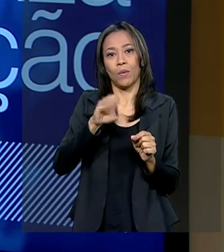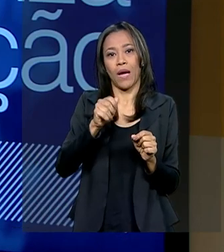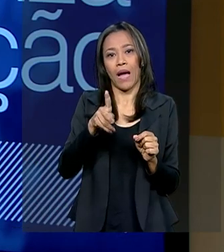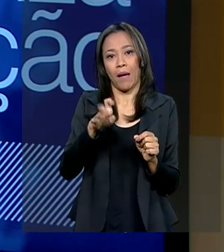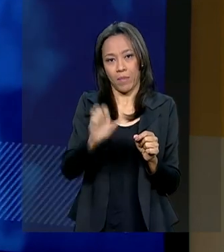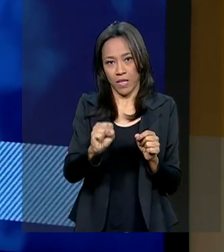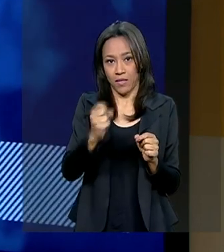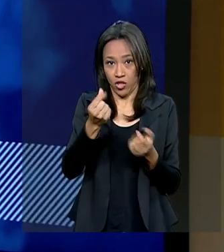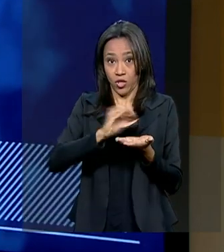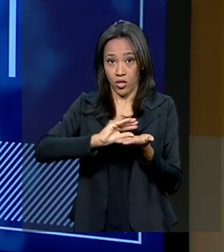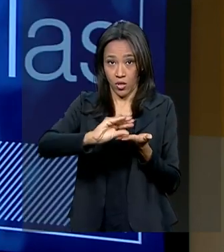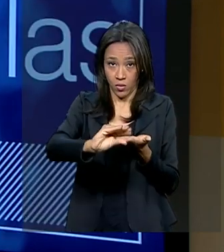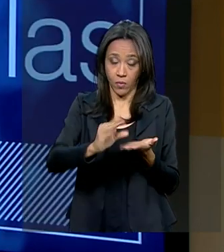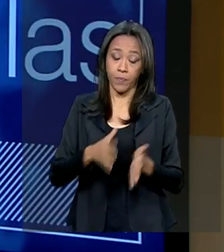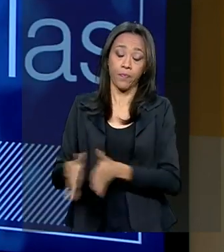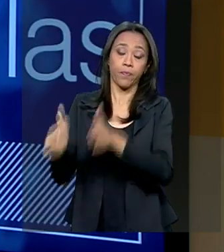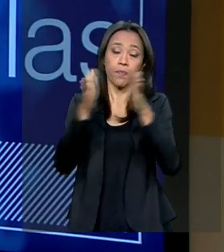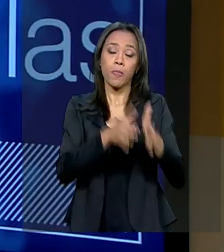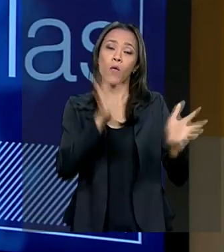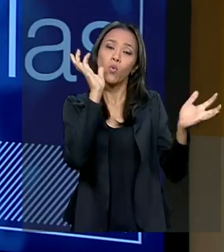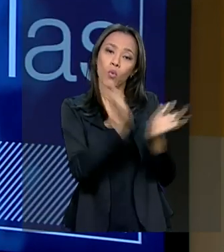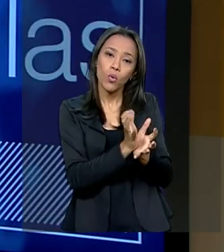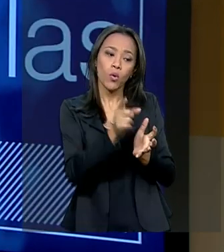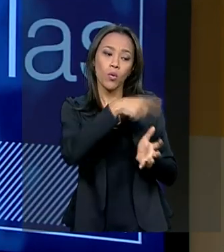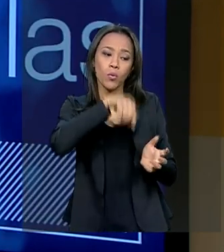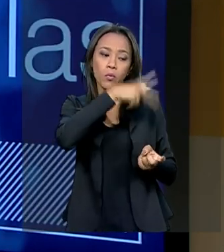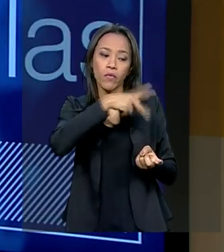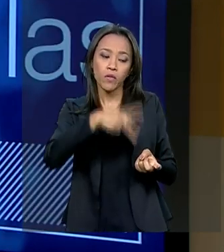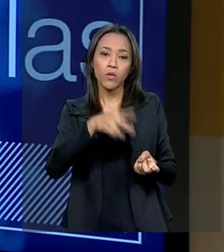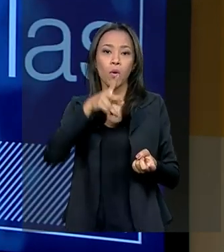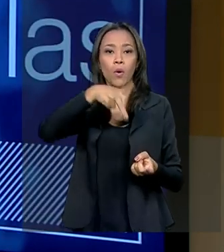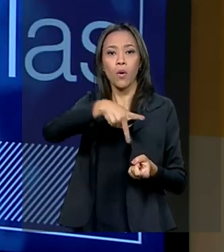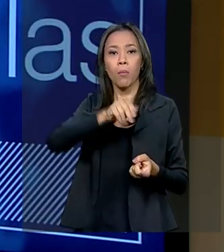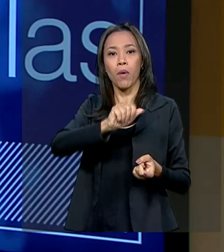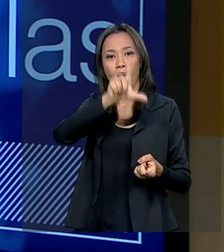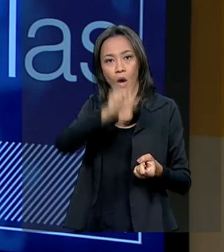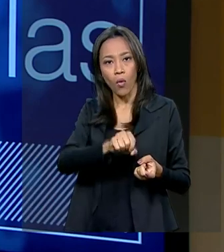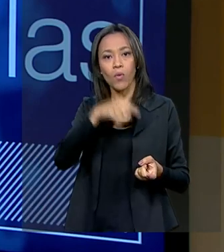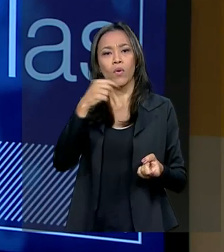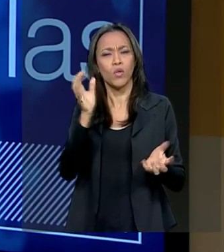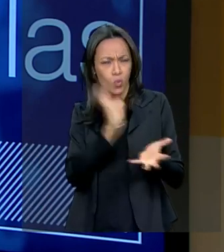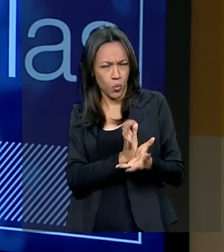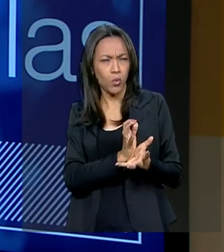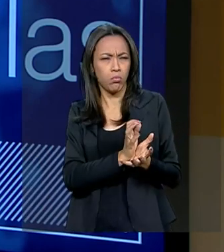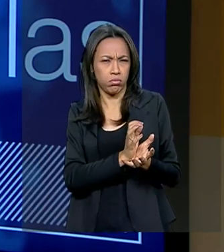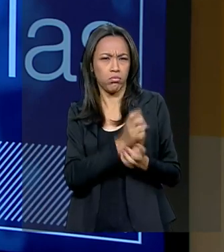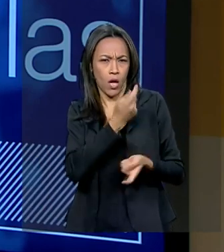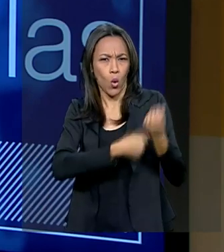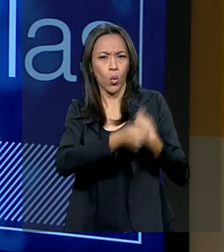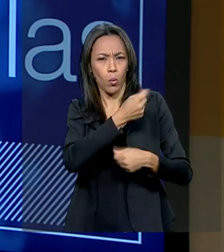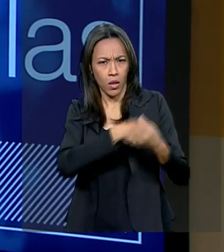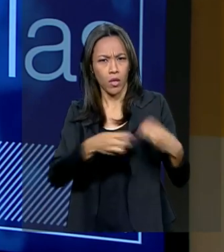e da equipe de economia, do Ministério da Economia, tem sido muito bom. Isso tem dado muita tranquilidade para os